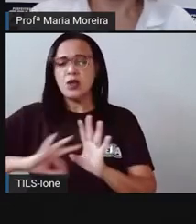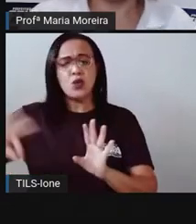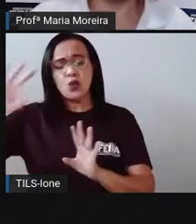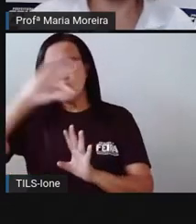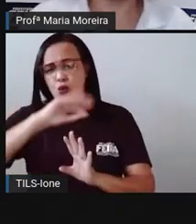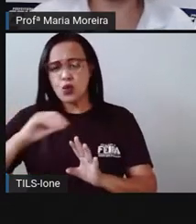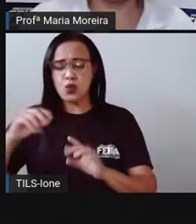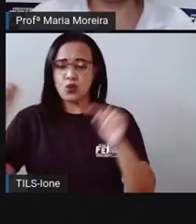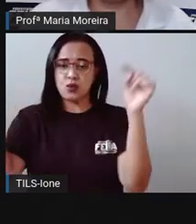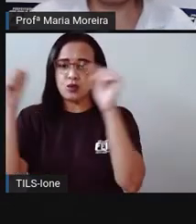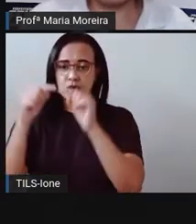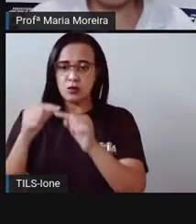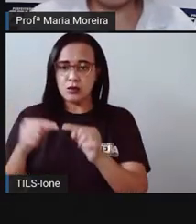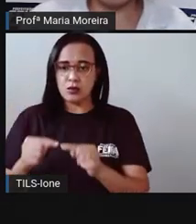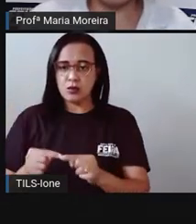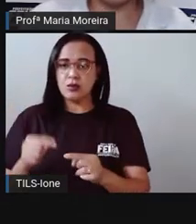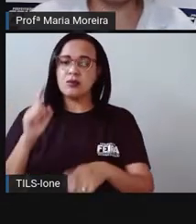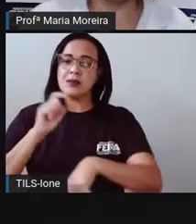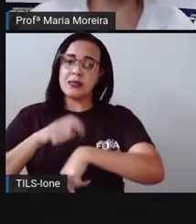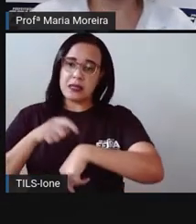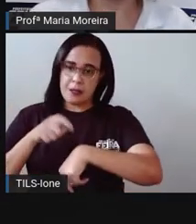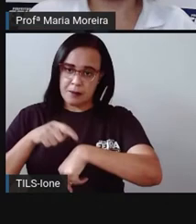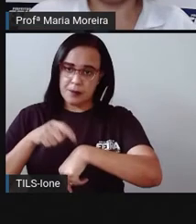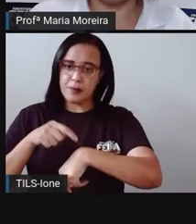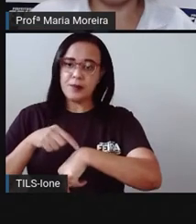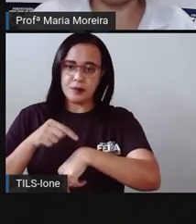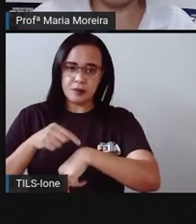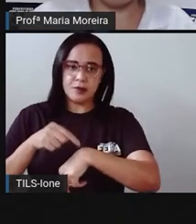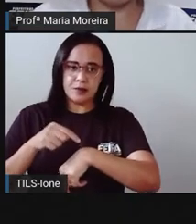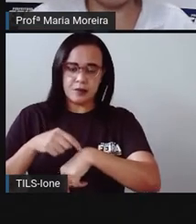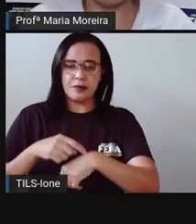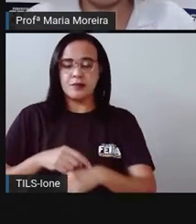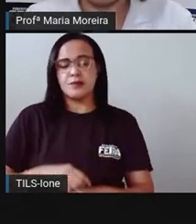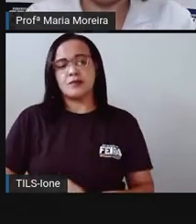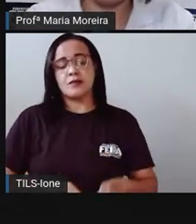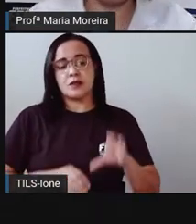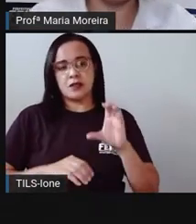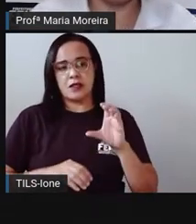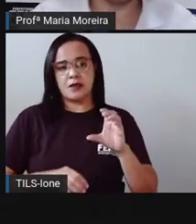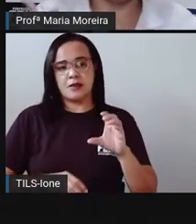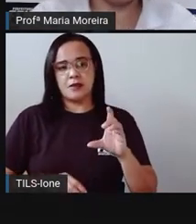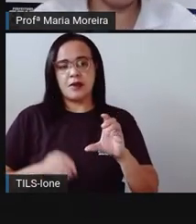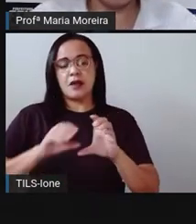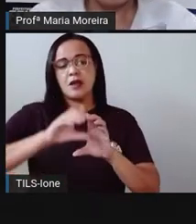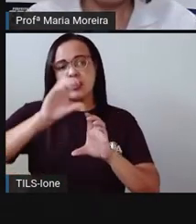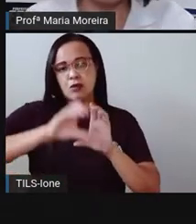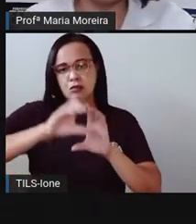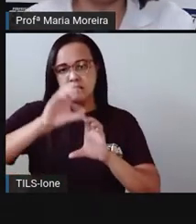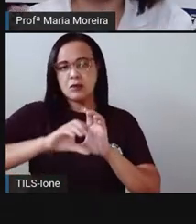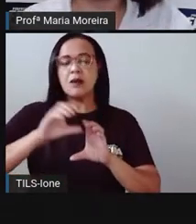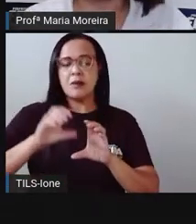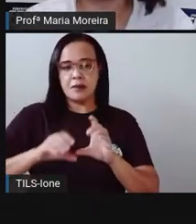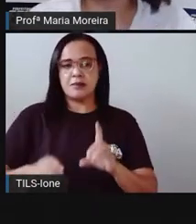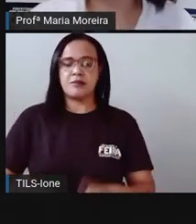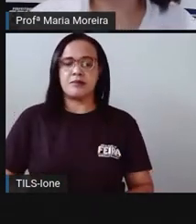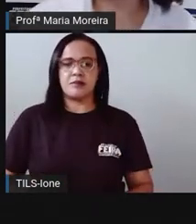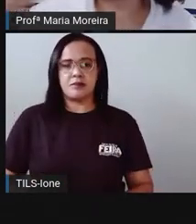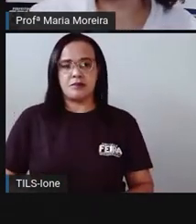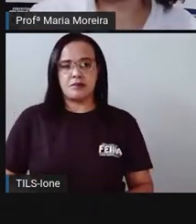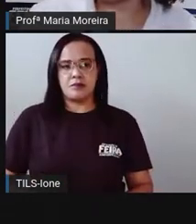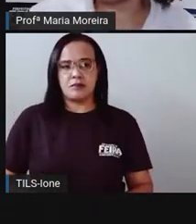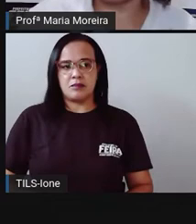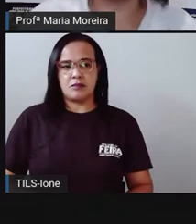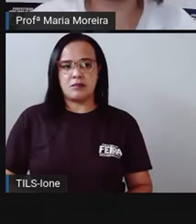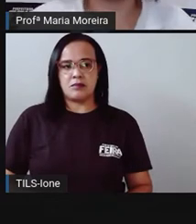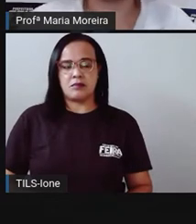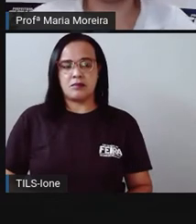dentro da questão do calendário. E com relação ao relógio, teremos hora, minuto, segundo, e depois